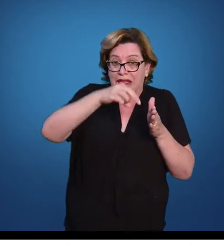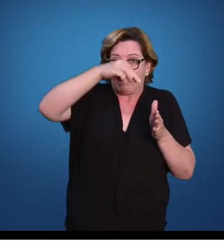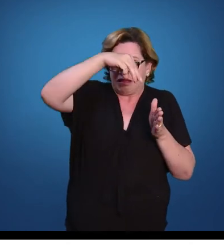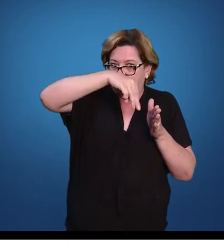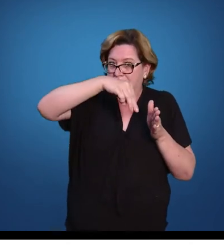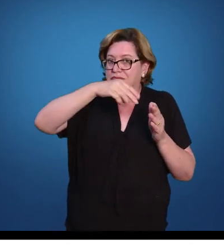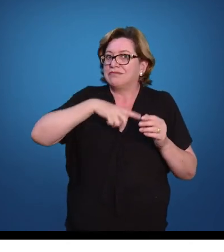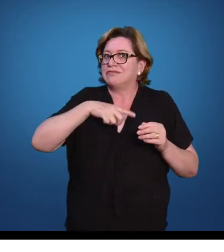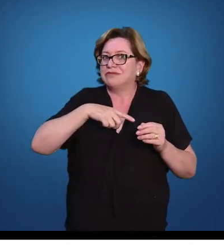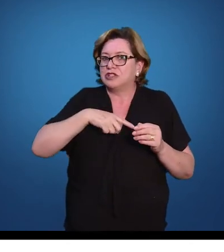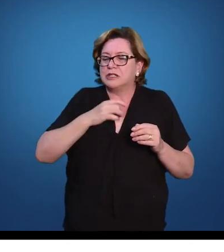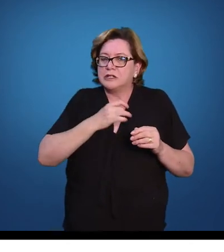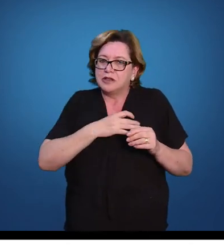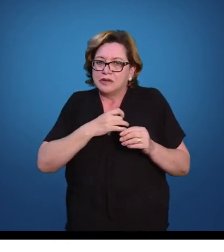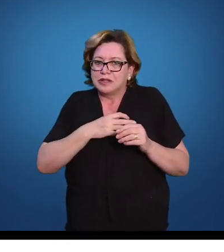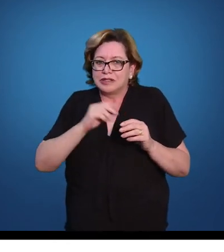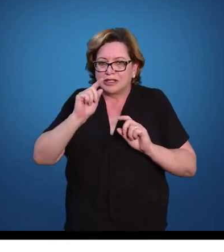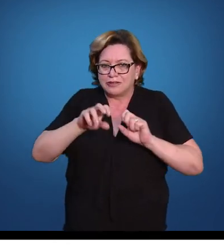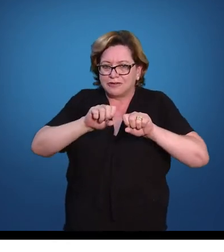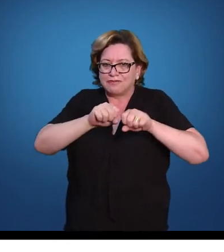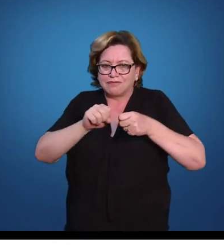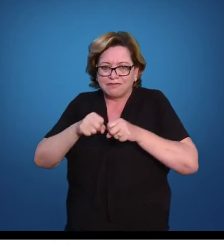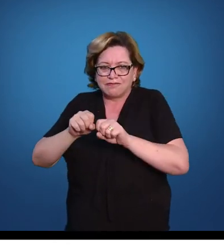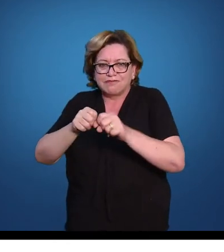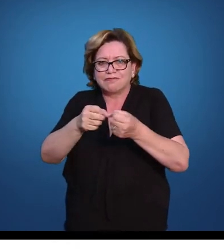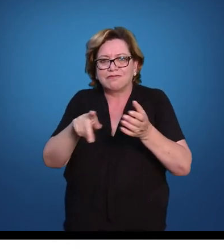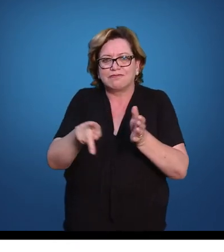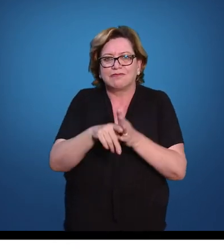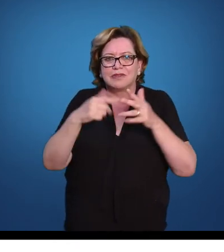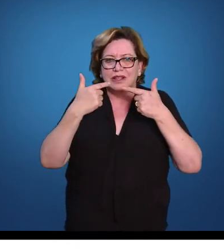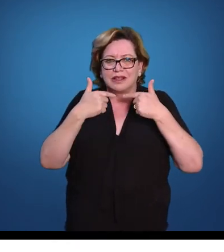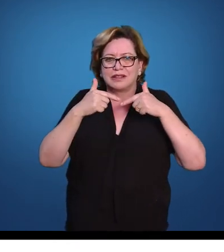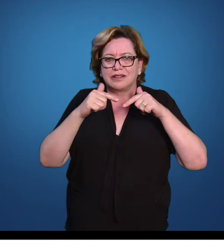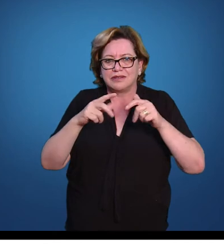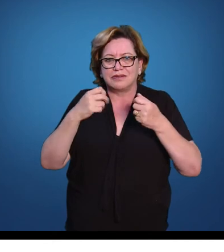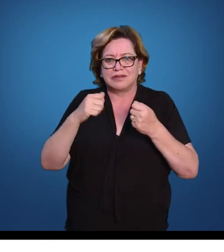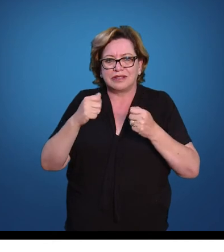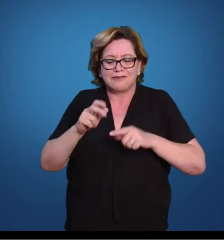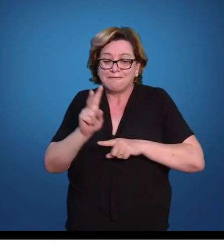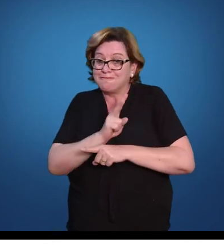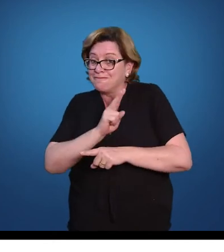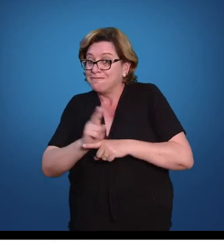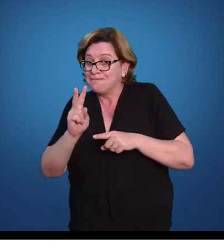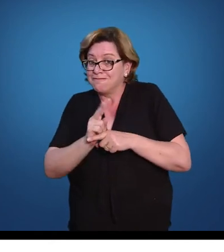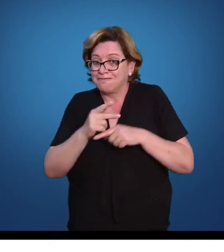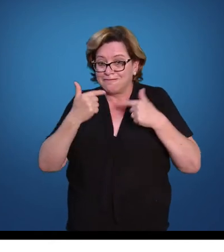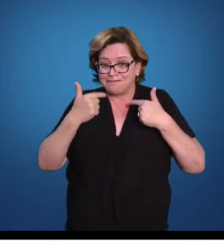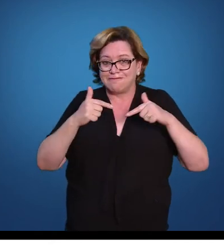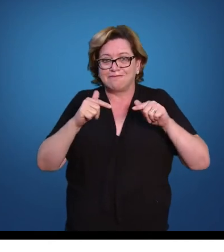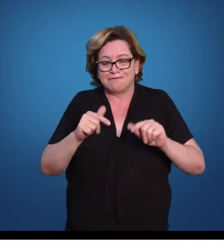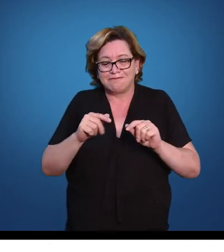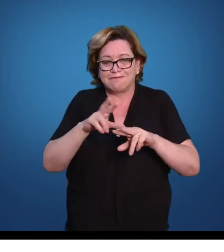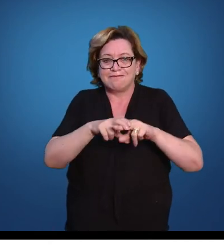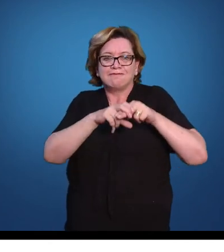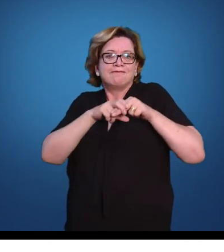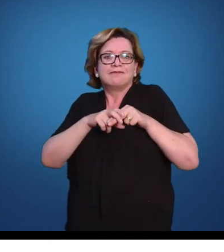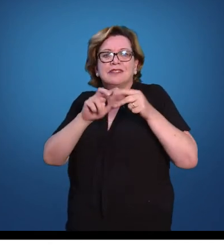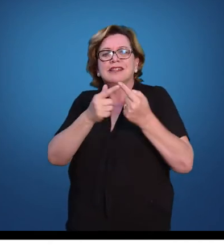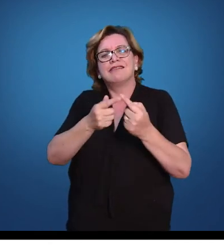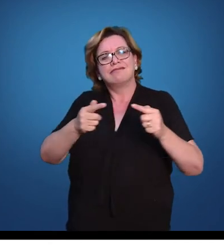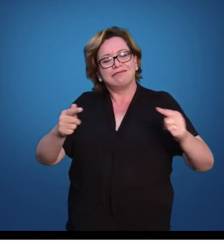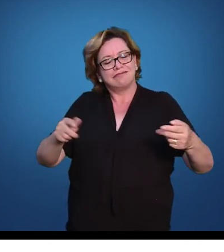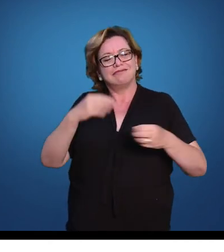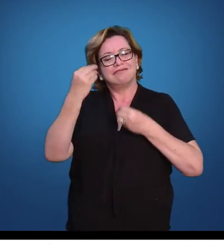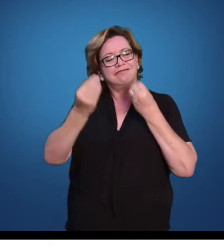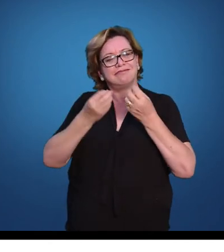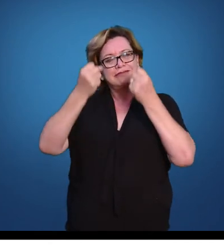de que houvesse uma deterioração da língua, era necessário protegê-la de alguma forma e a gramática, ela vai justamente